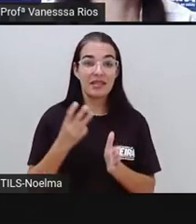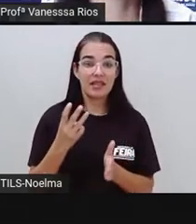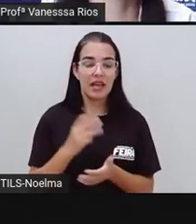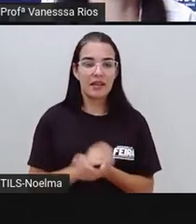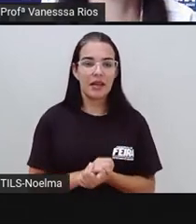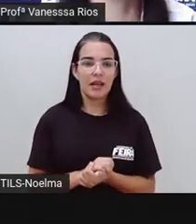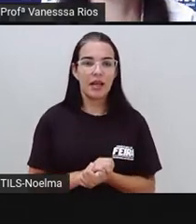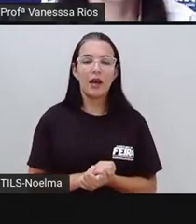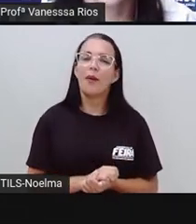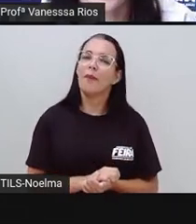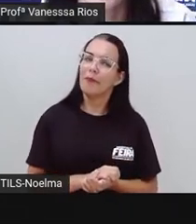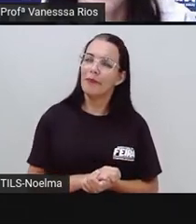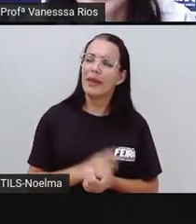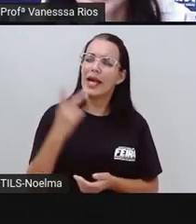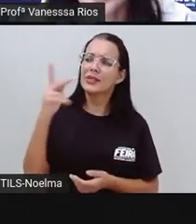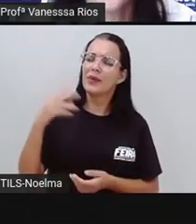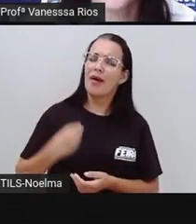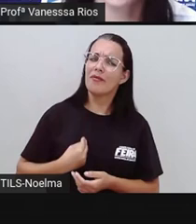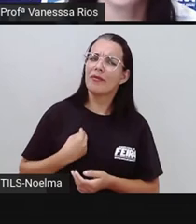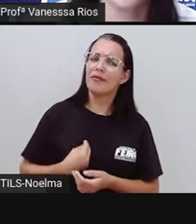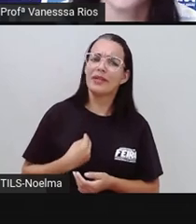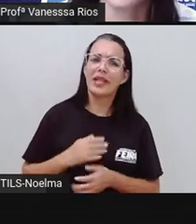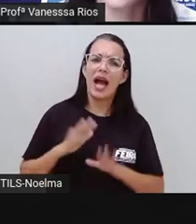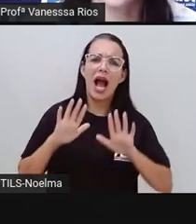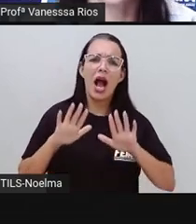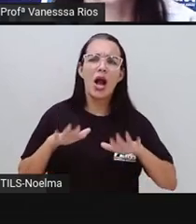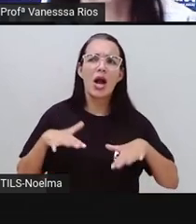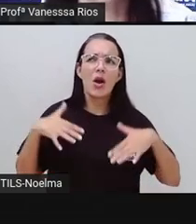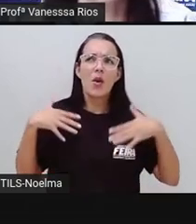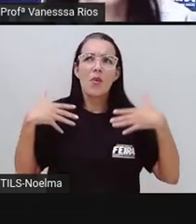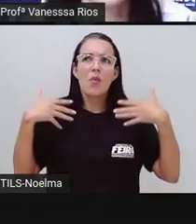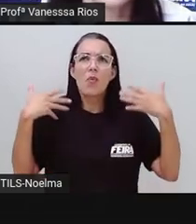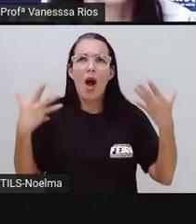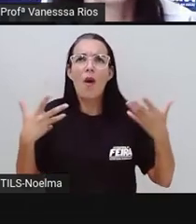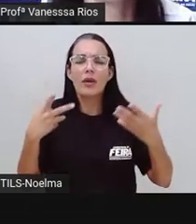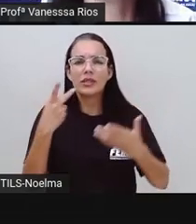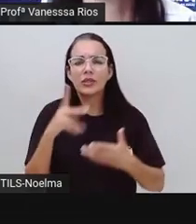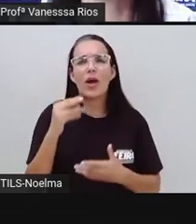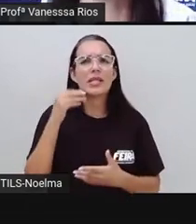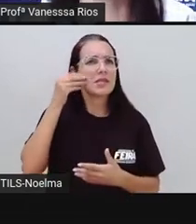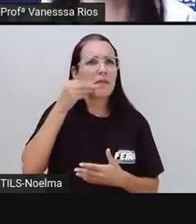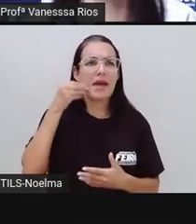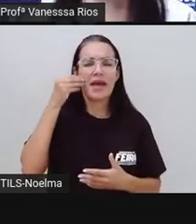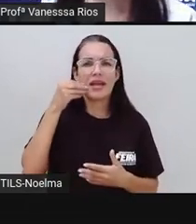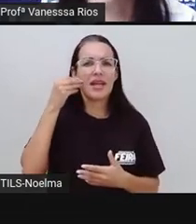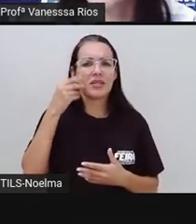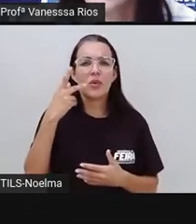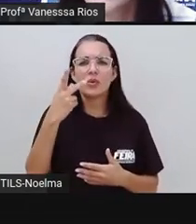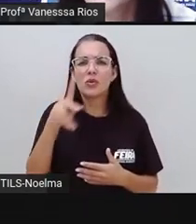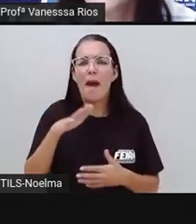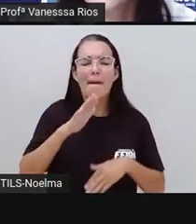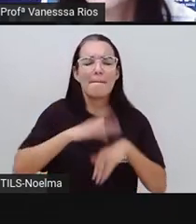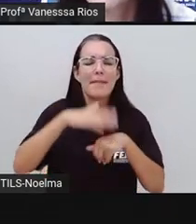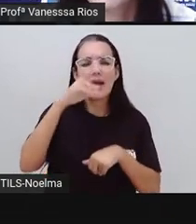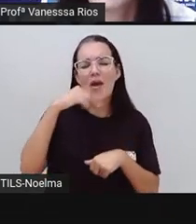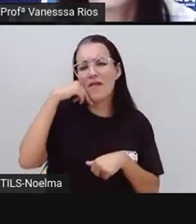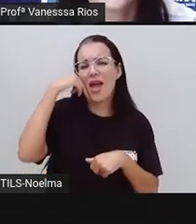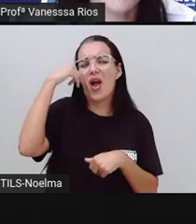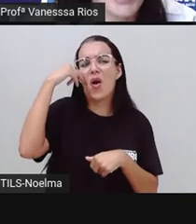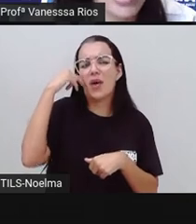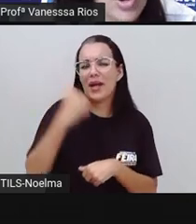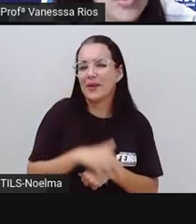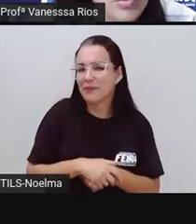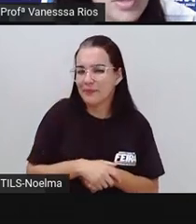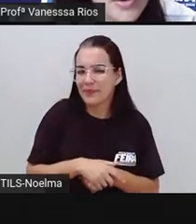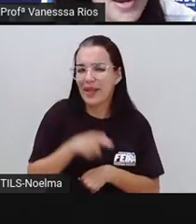E qual foi aí na sua vida, nas suas vivências, nas suas experiências, o seu maior mico? Hum,